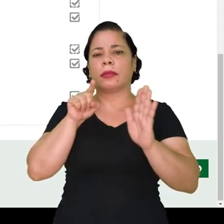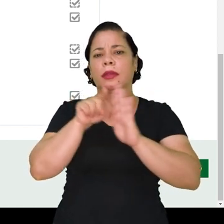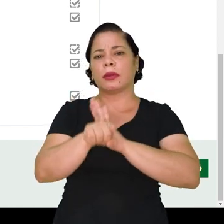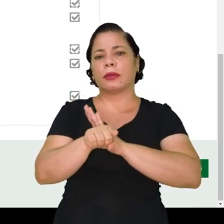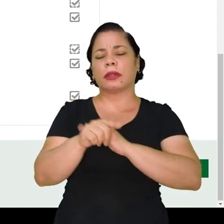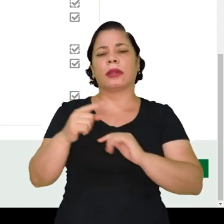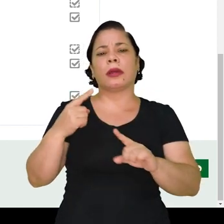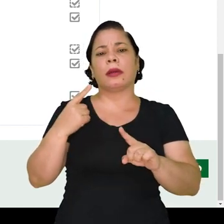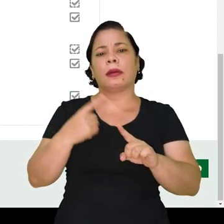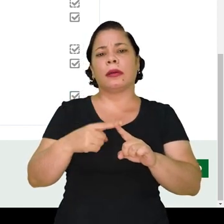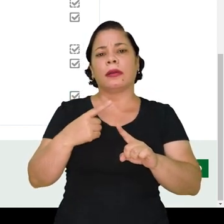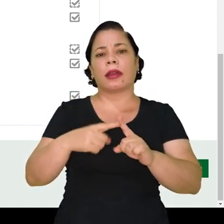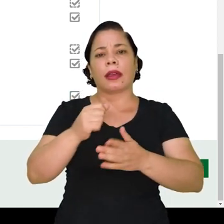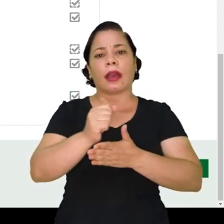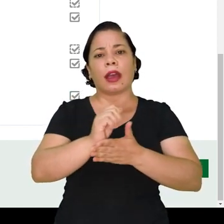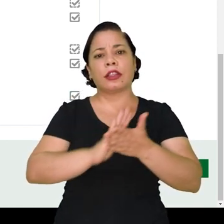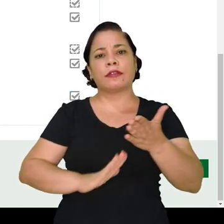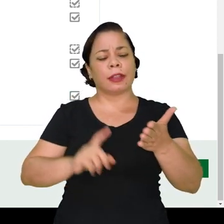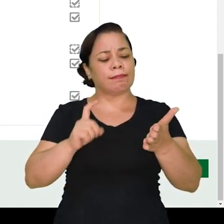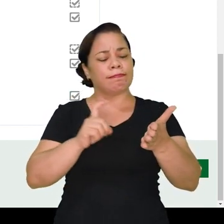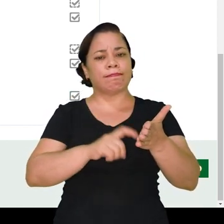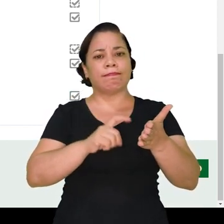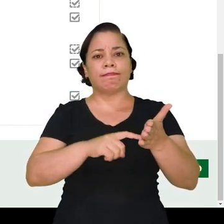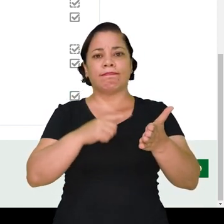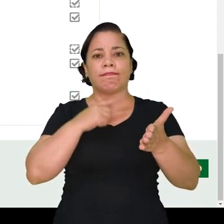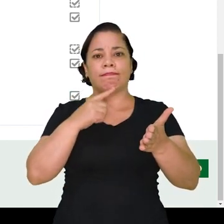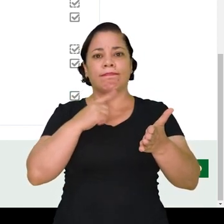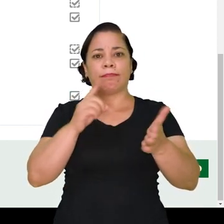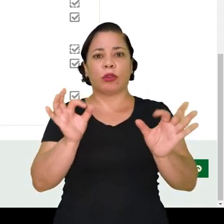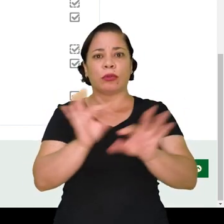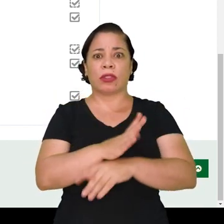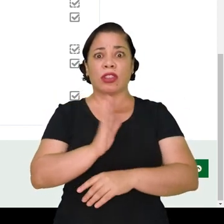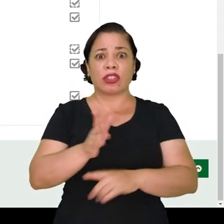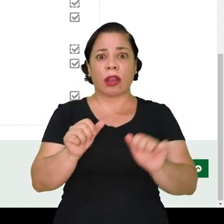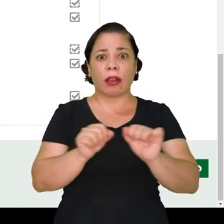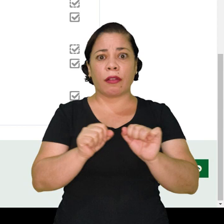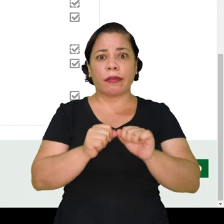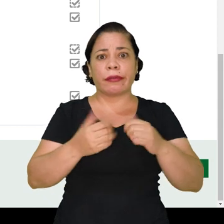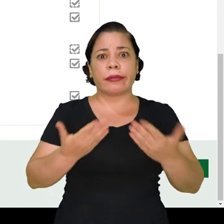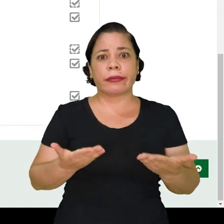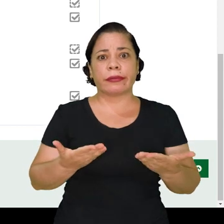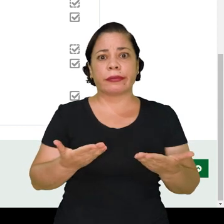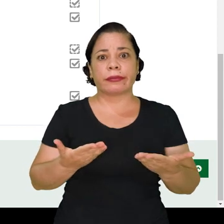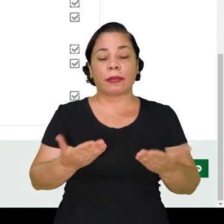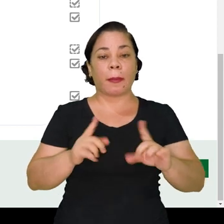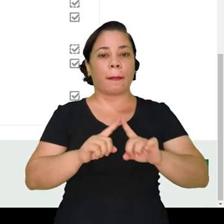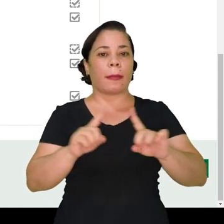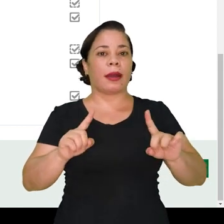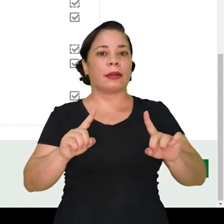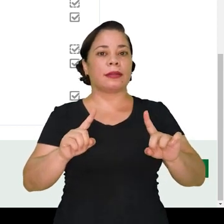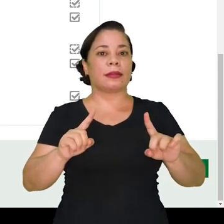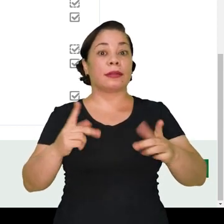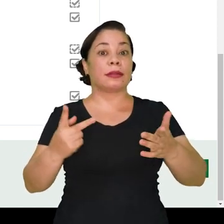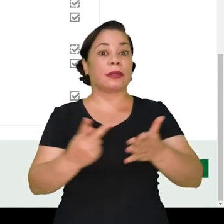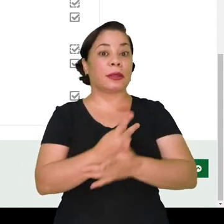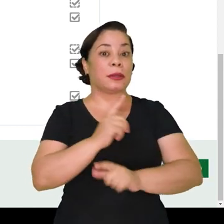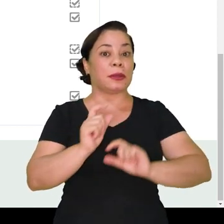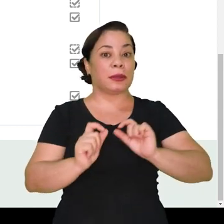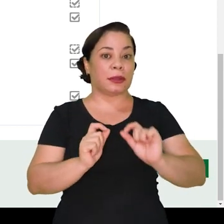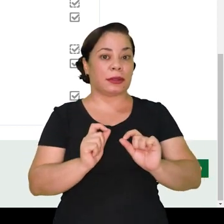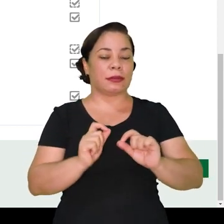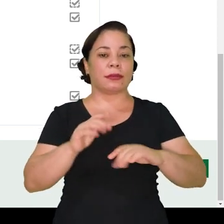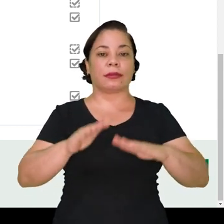aluno vai perguntar por que a atividade não marcou concluída se ele já fez a atividade. Mas o que